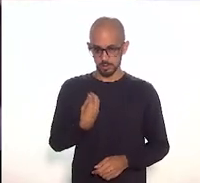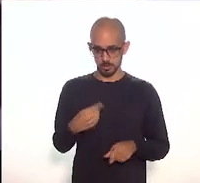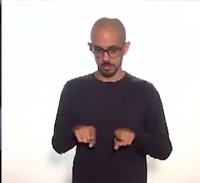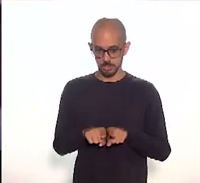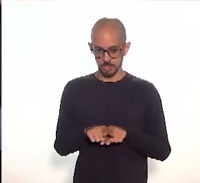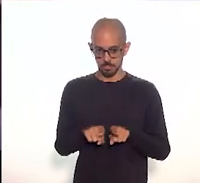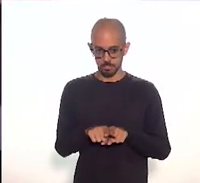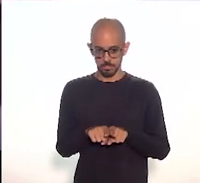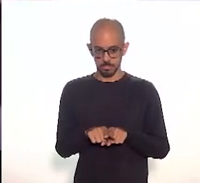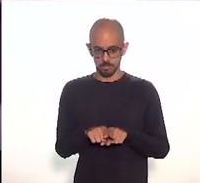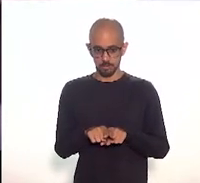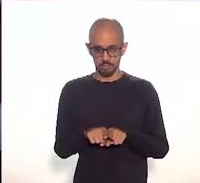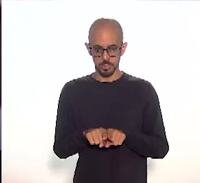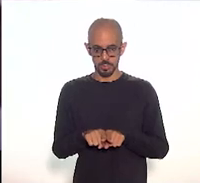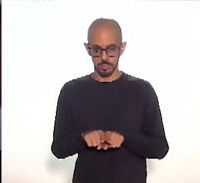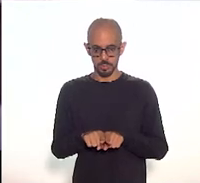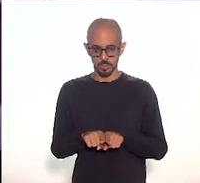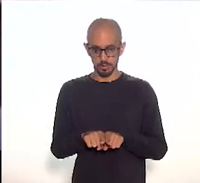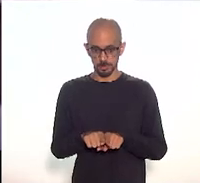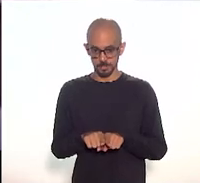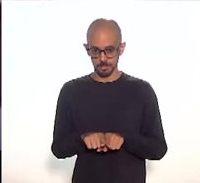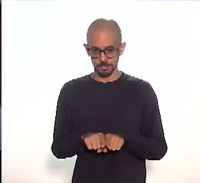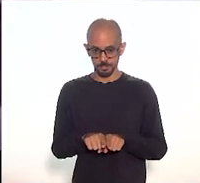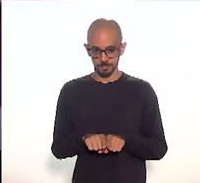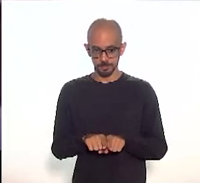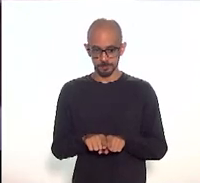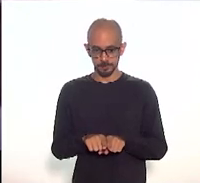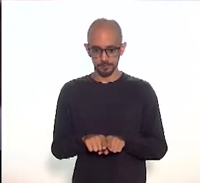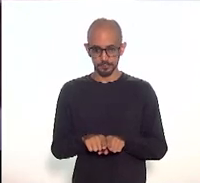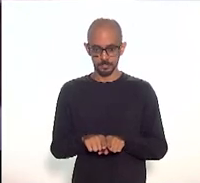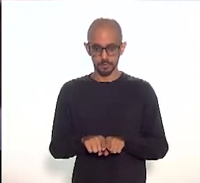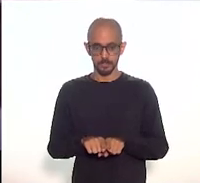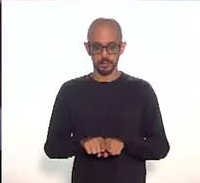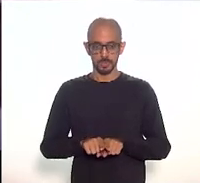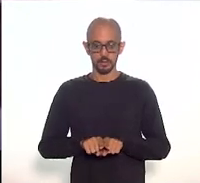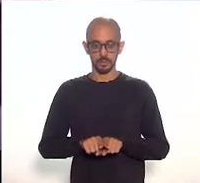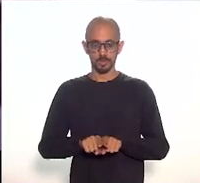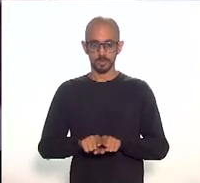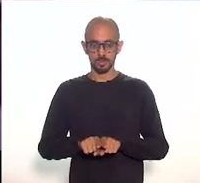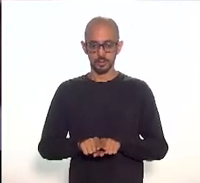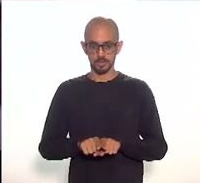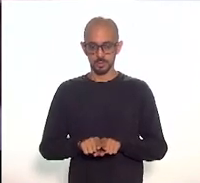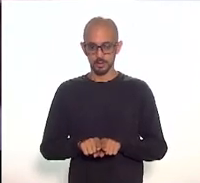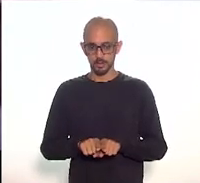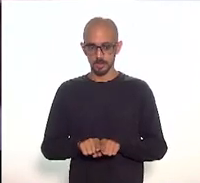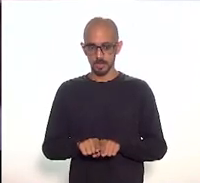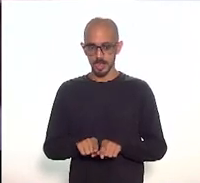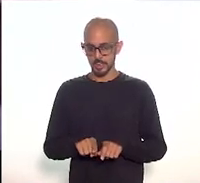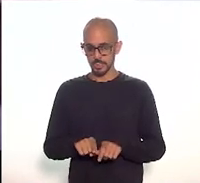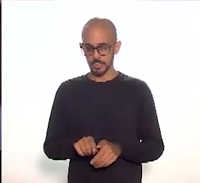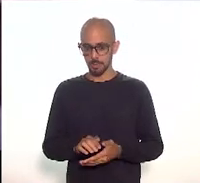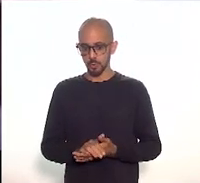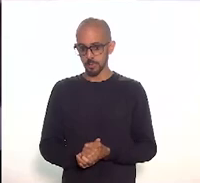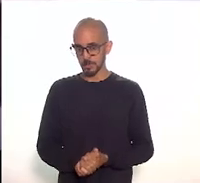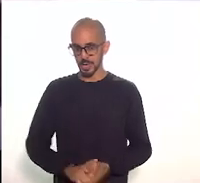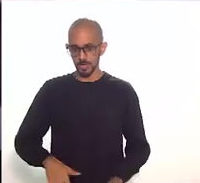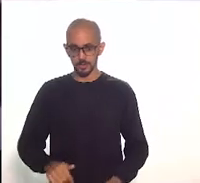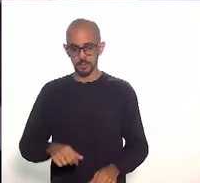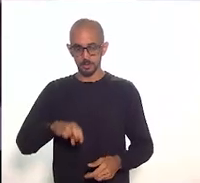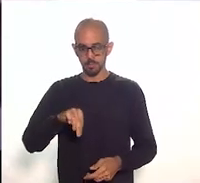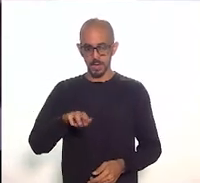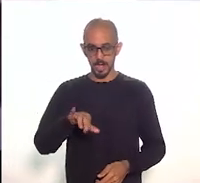Mário Chagas,